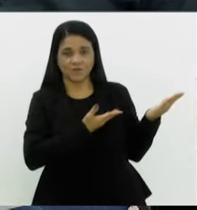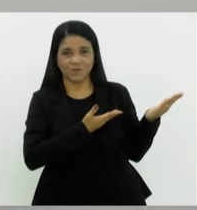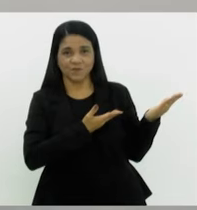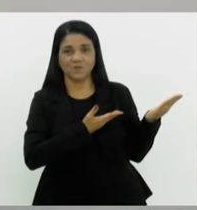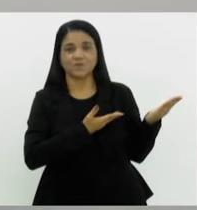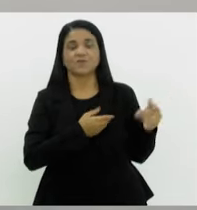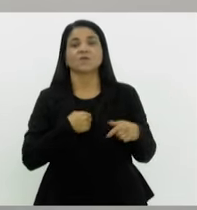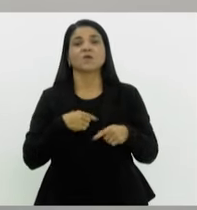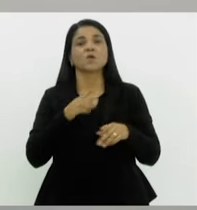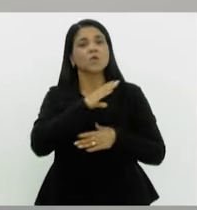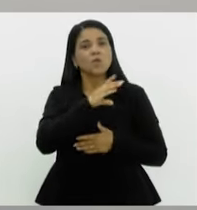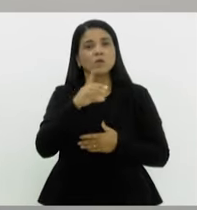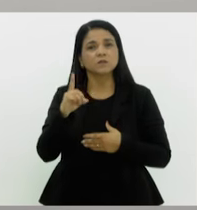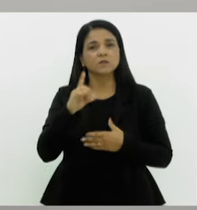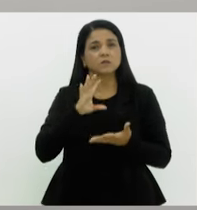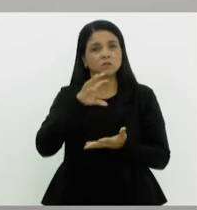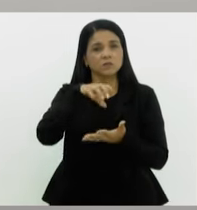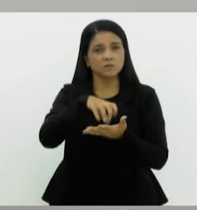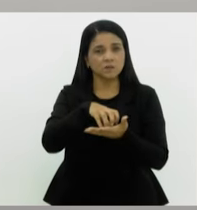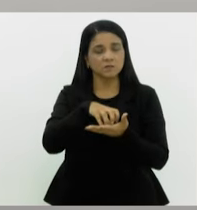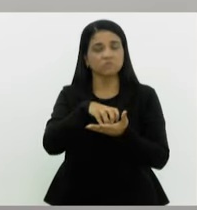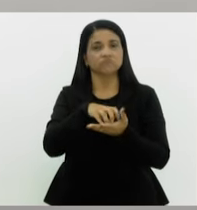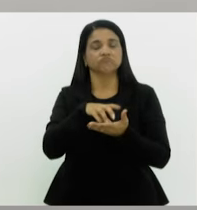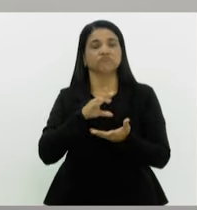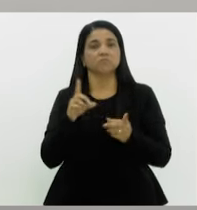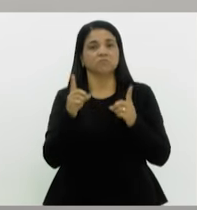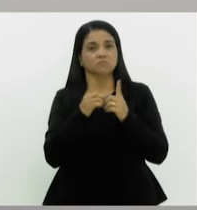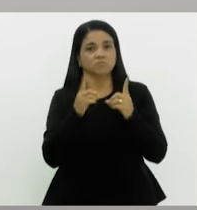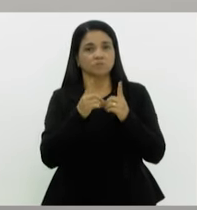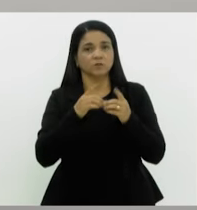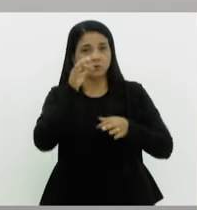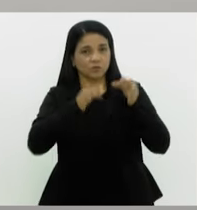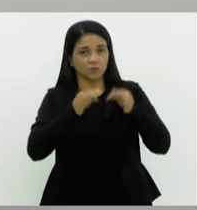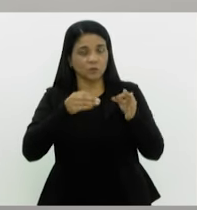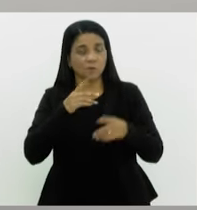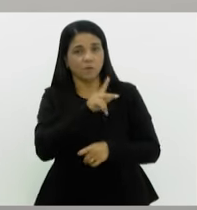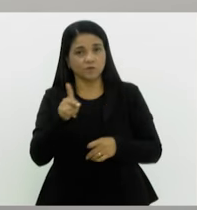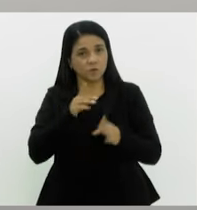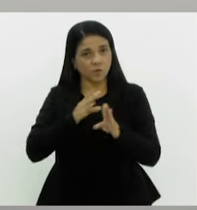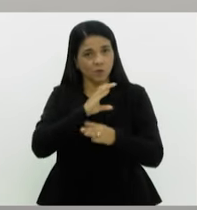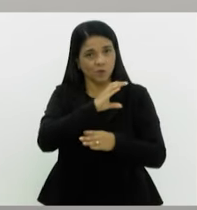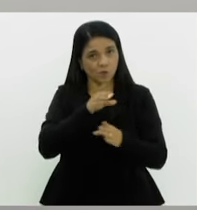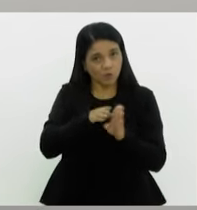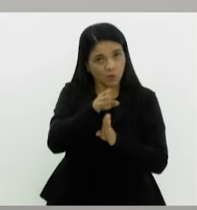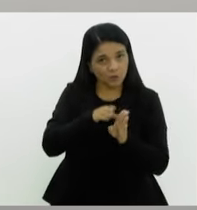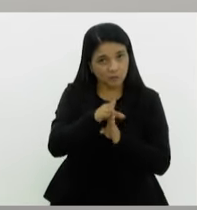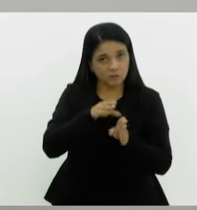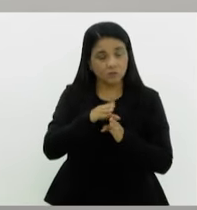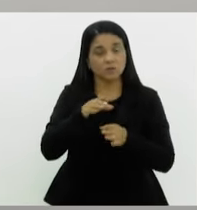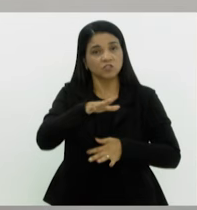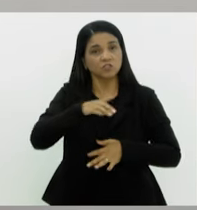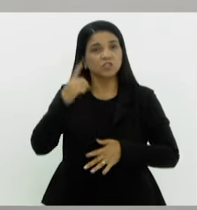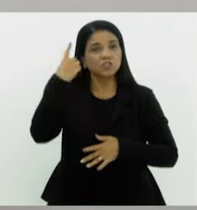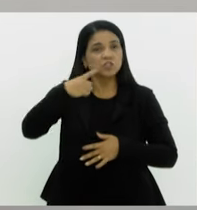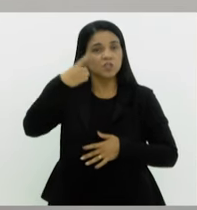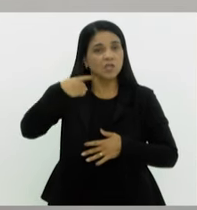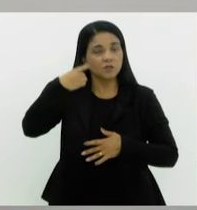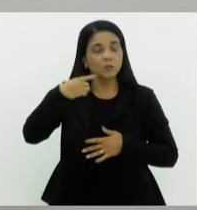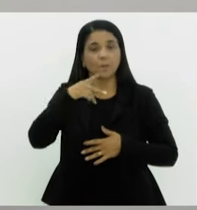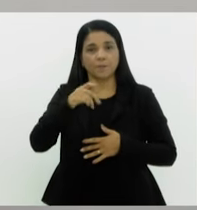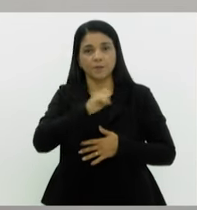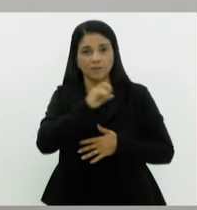O coordenador do centro de assistência jurídica e professor orientador da área de Direito Penal, Hamilton Gonçalves Ferraz,